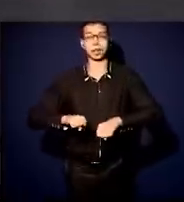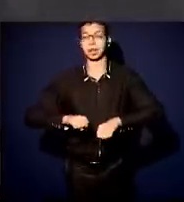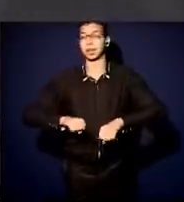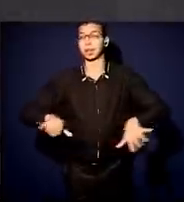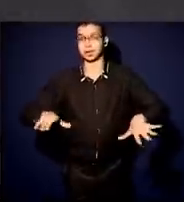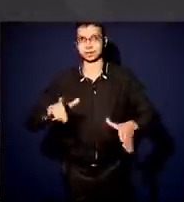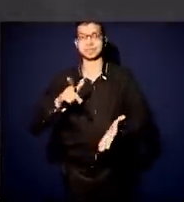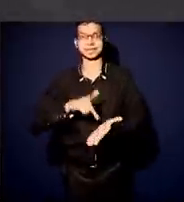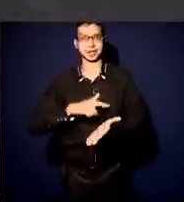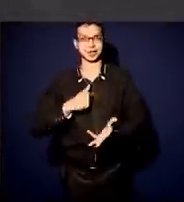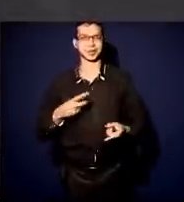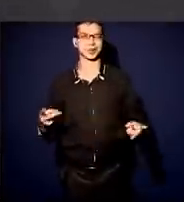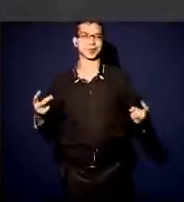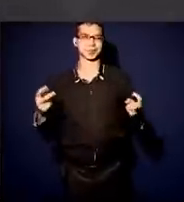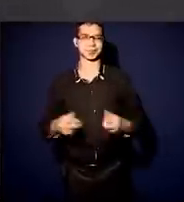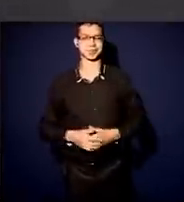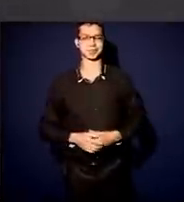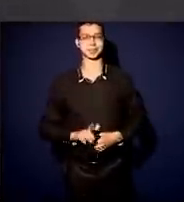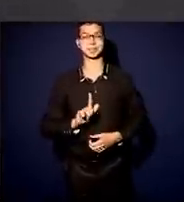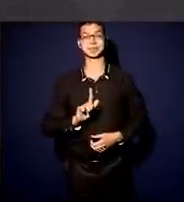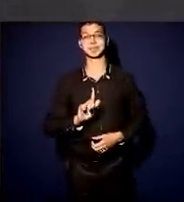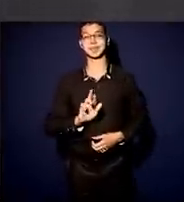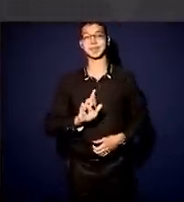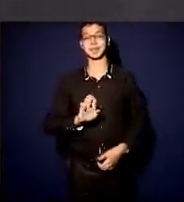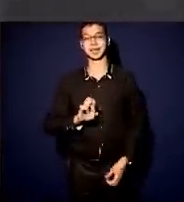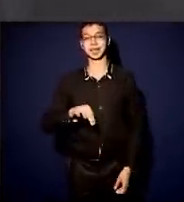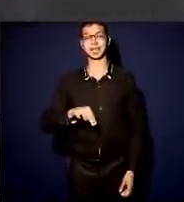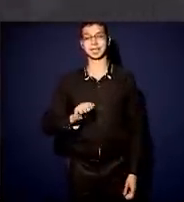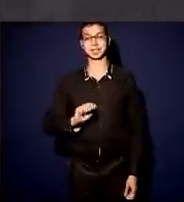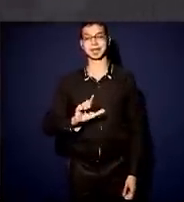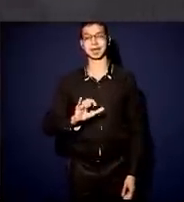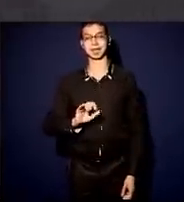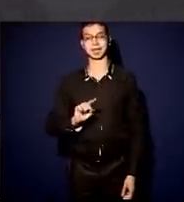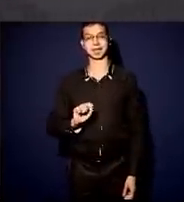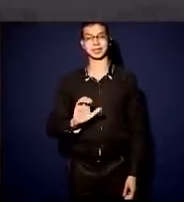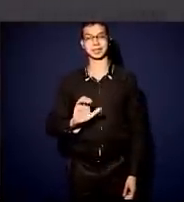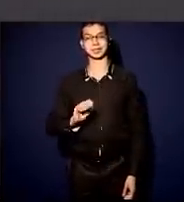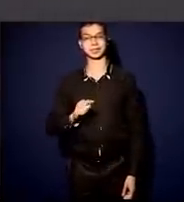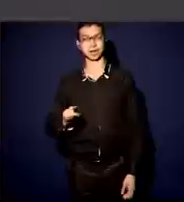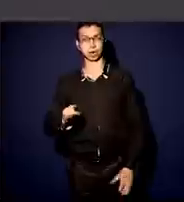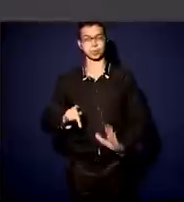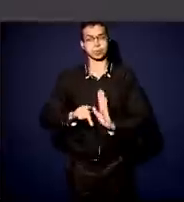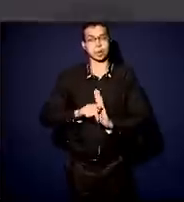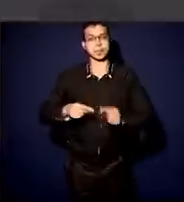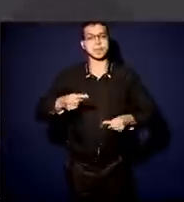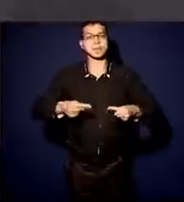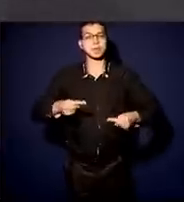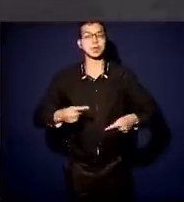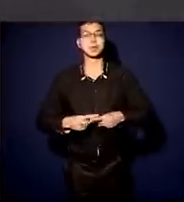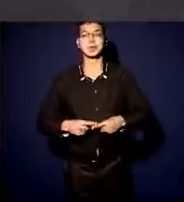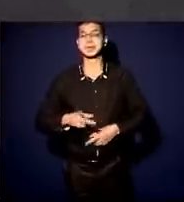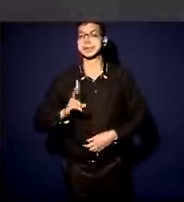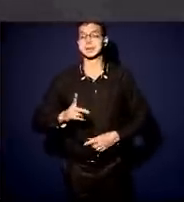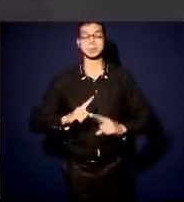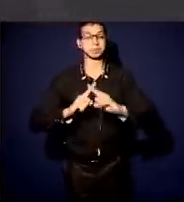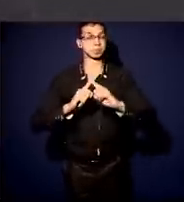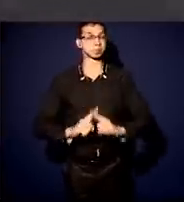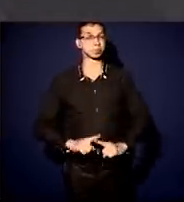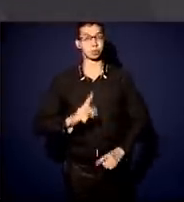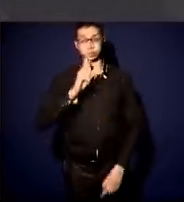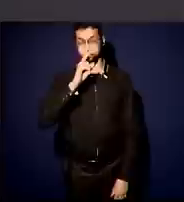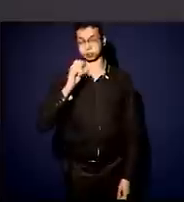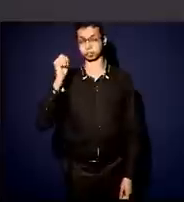Grenal, A gente chama a grenalização da política. É sempre uma disputa ferrenha, isso desde